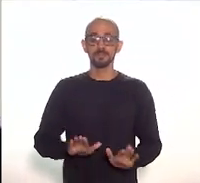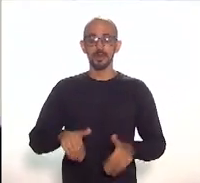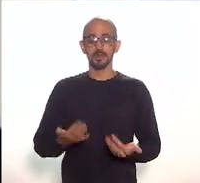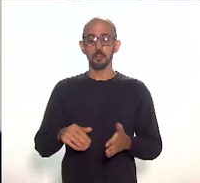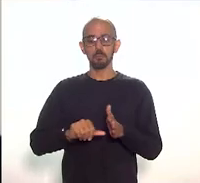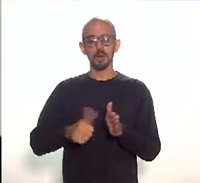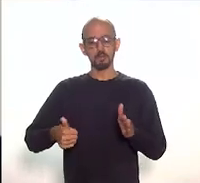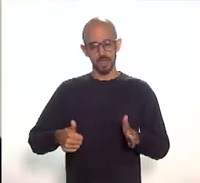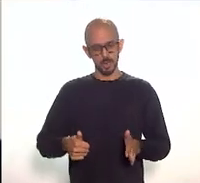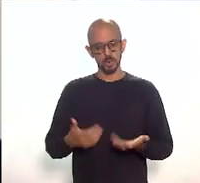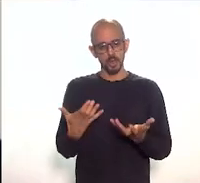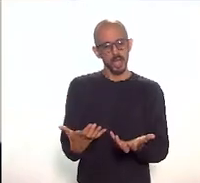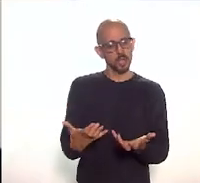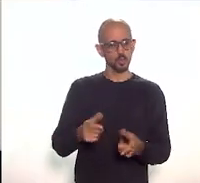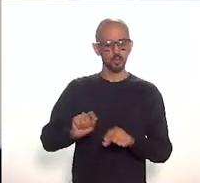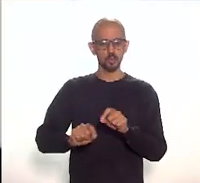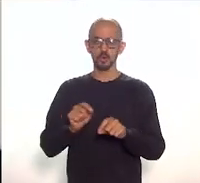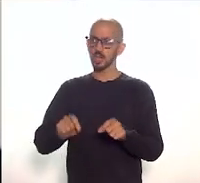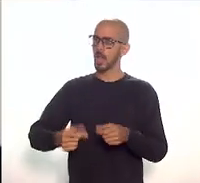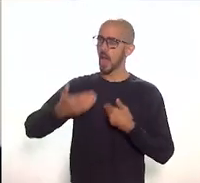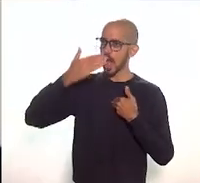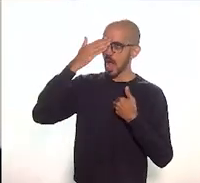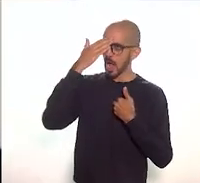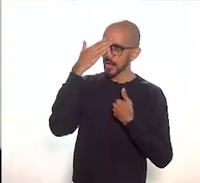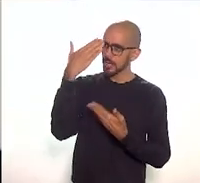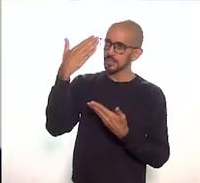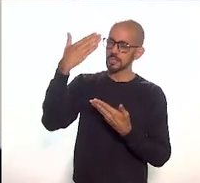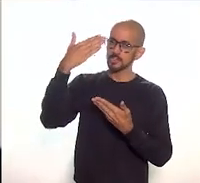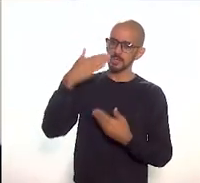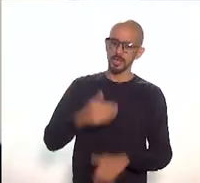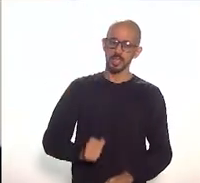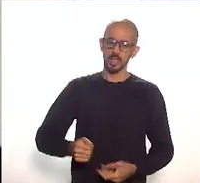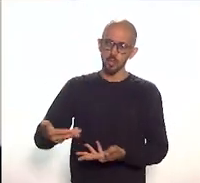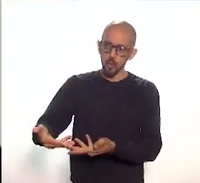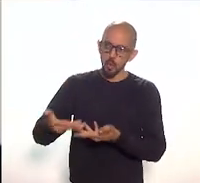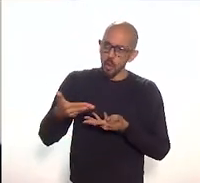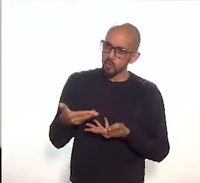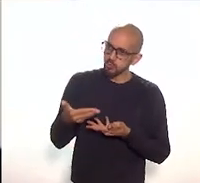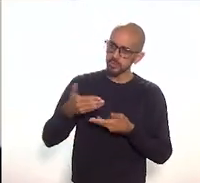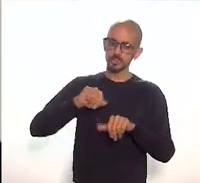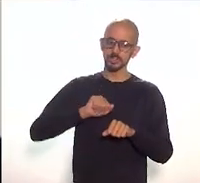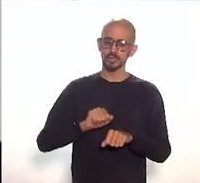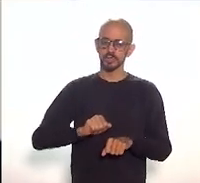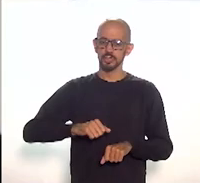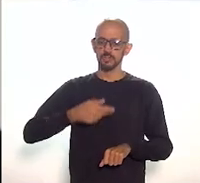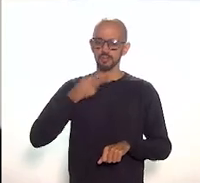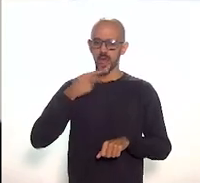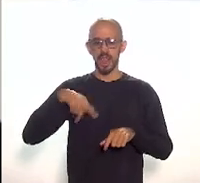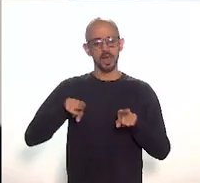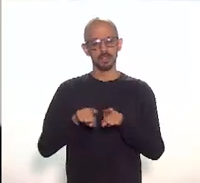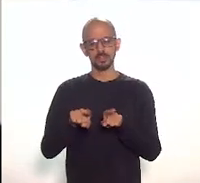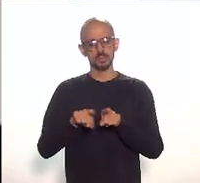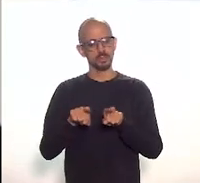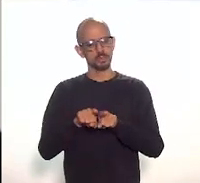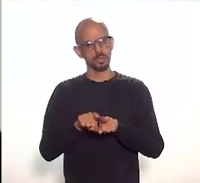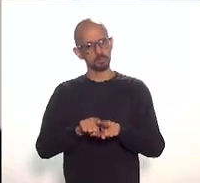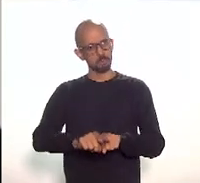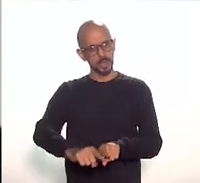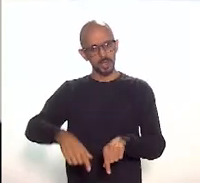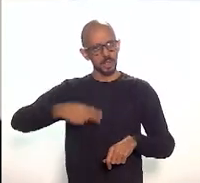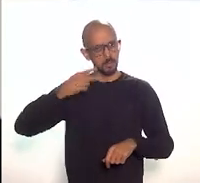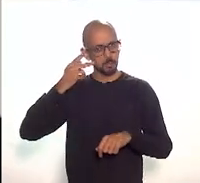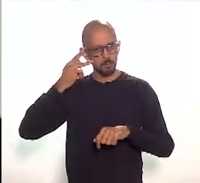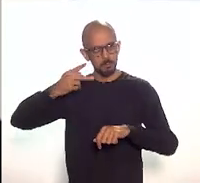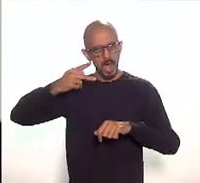primeiramente, eu quero agradecer o convite, falar aqui para o